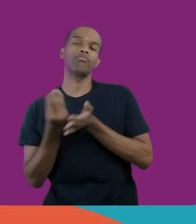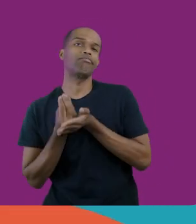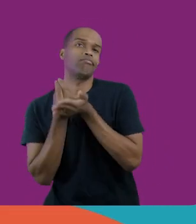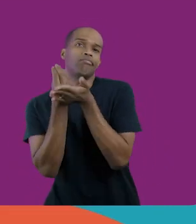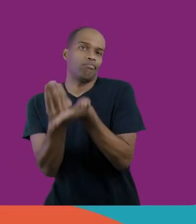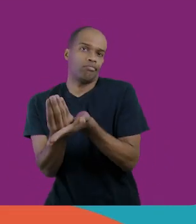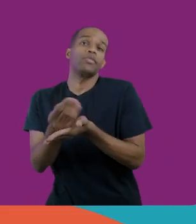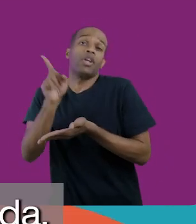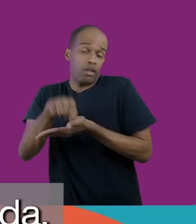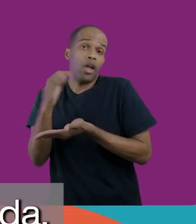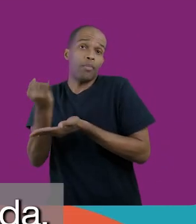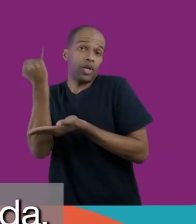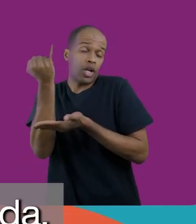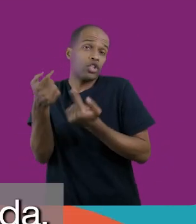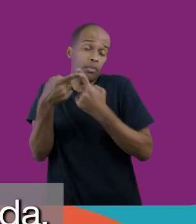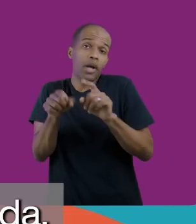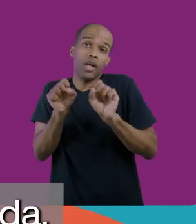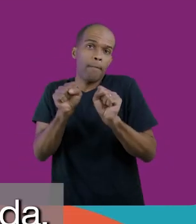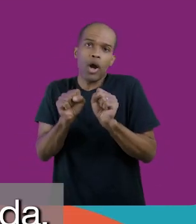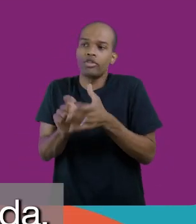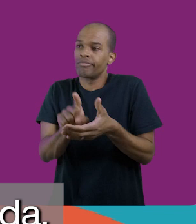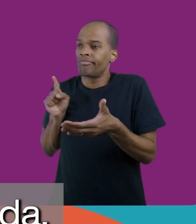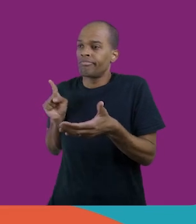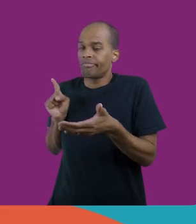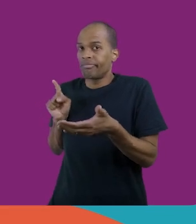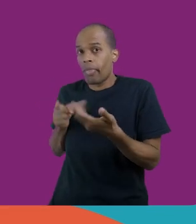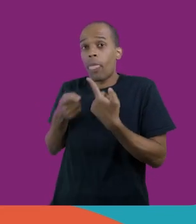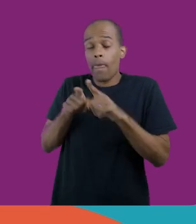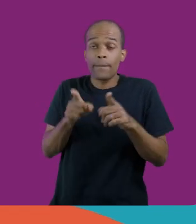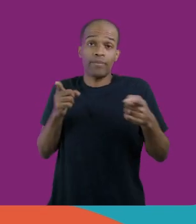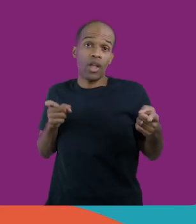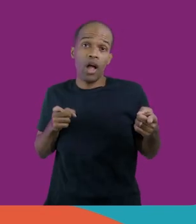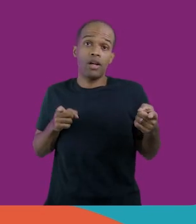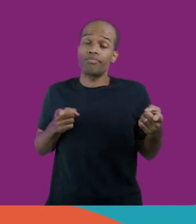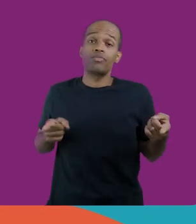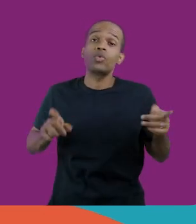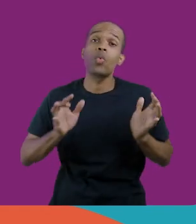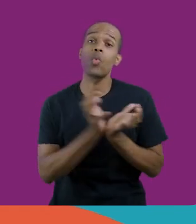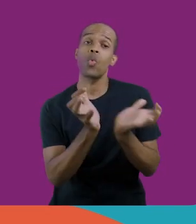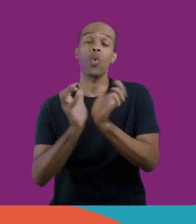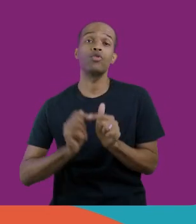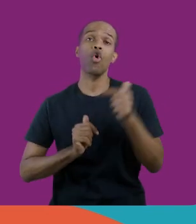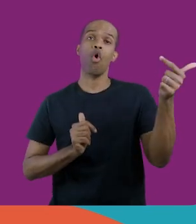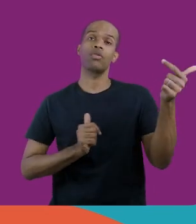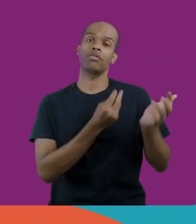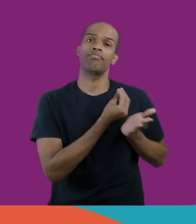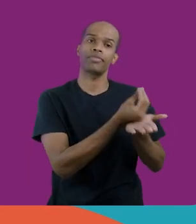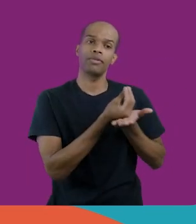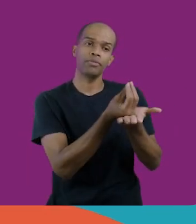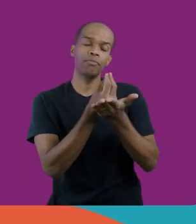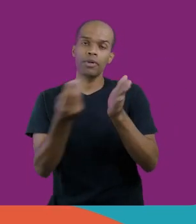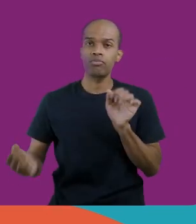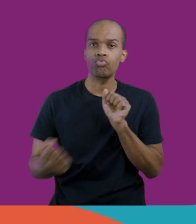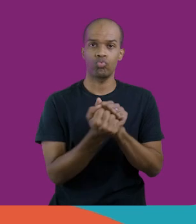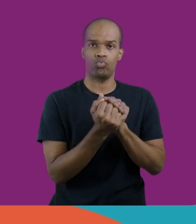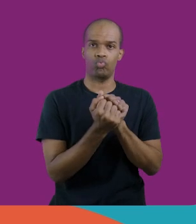oferta que, por si mesma, ela é importante, mas ela poderia ficar isolada, mas que ela esteja inscrita em um conjunto de outras ofertas